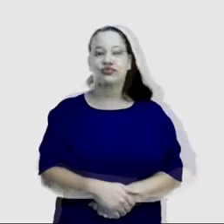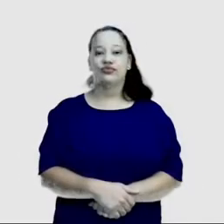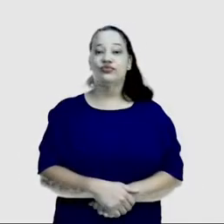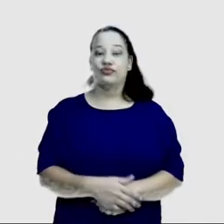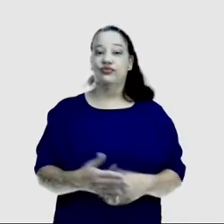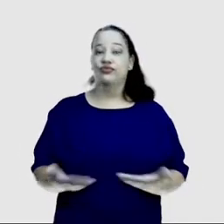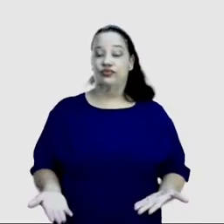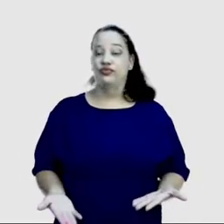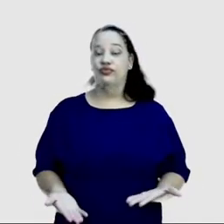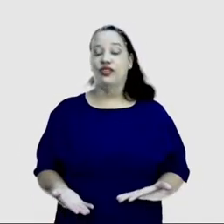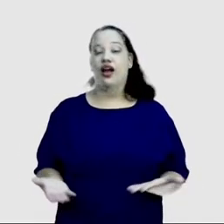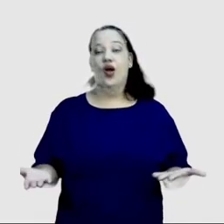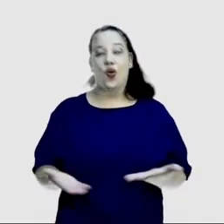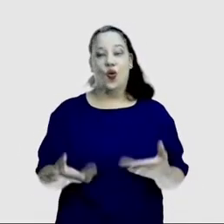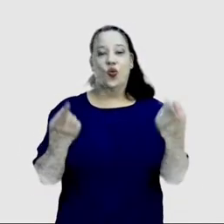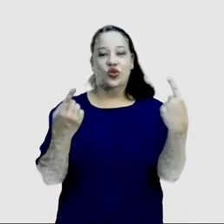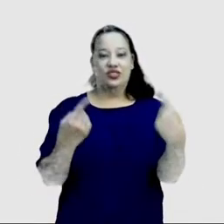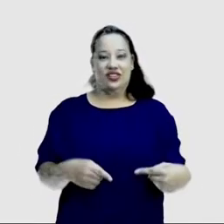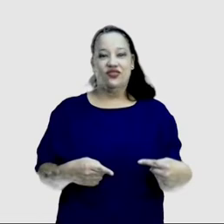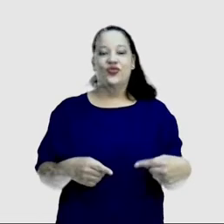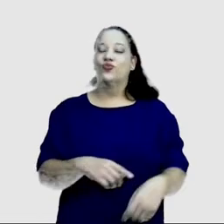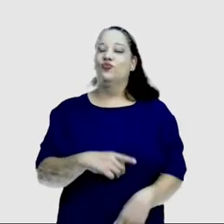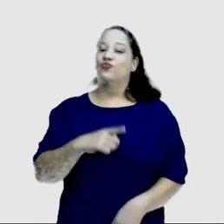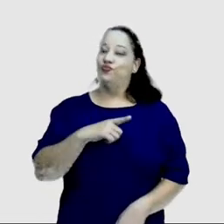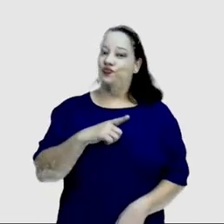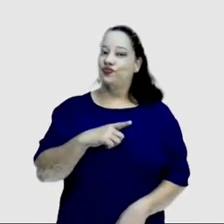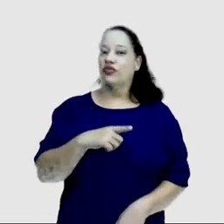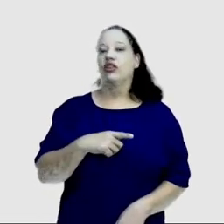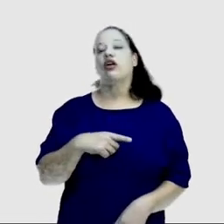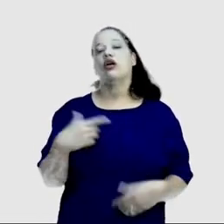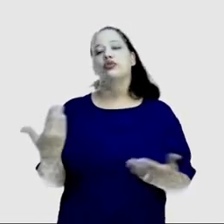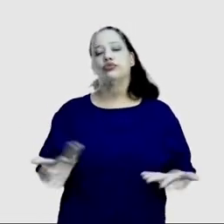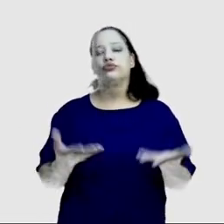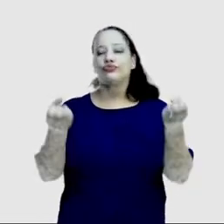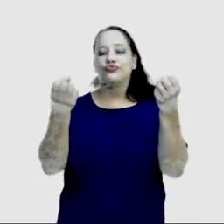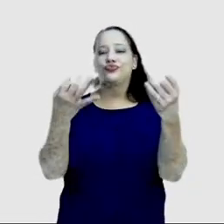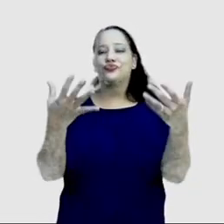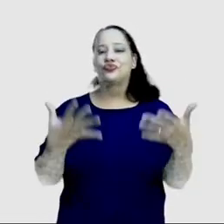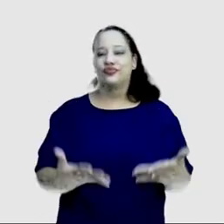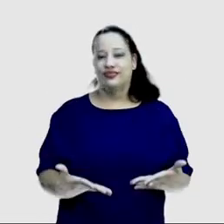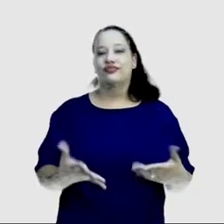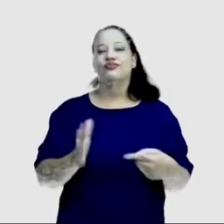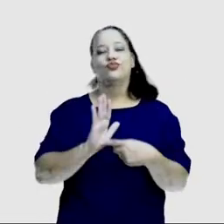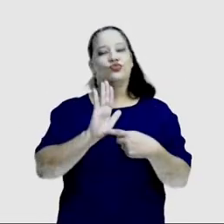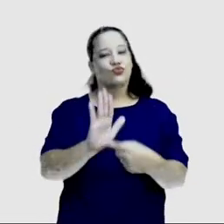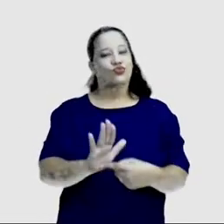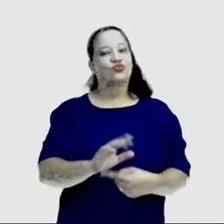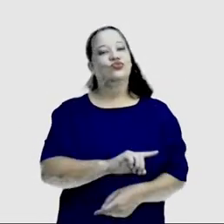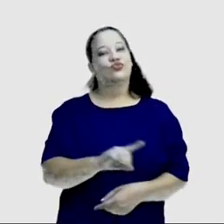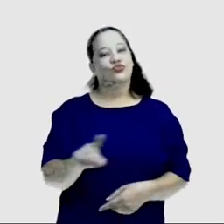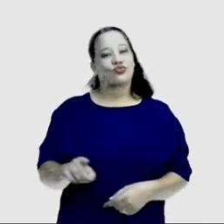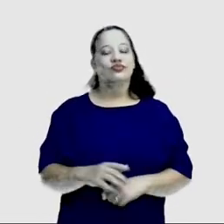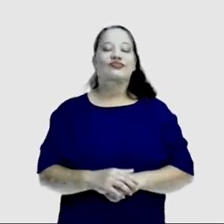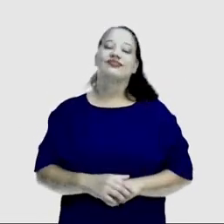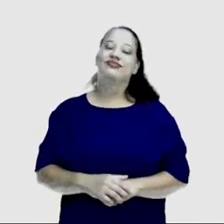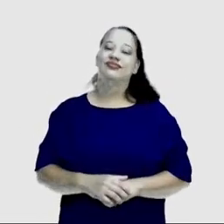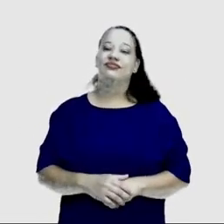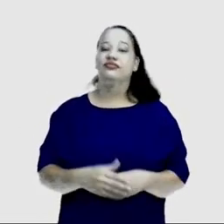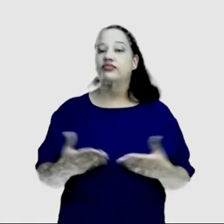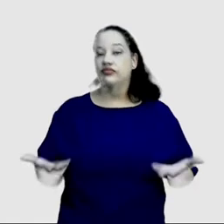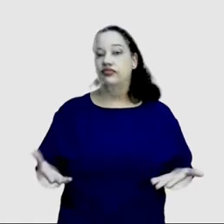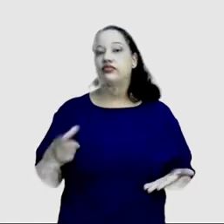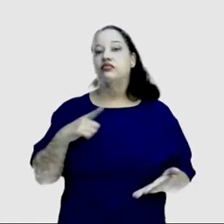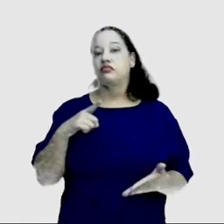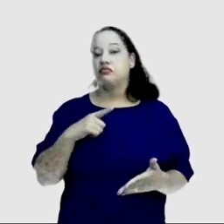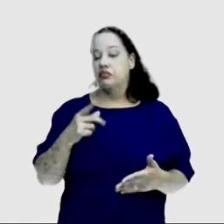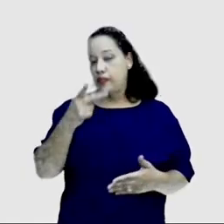E aí chegamos ao nosso desafio, diante de tudo que abordamos hoje aqui, visualizando que tivemos um processo